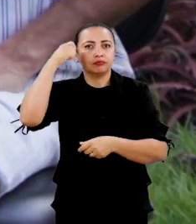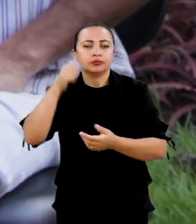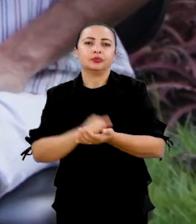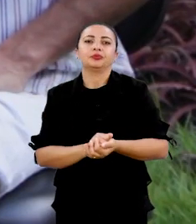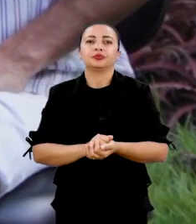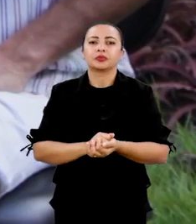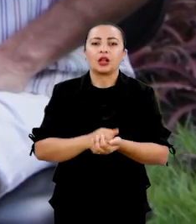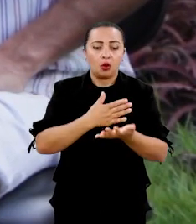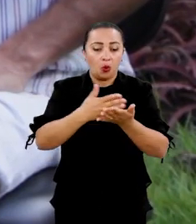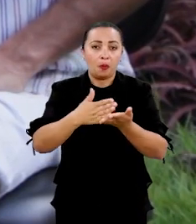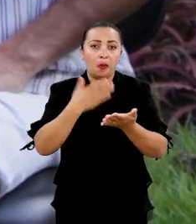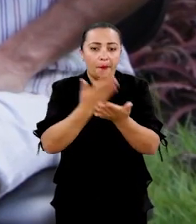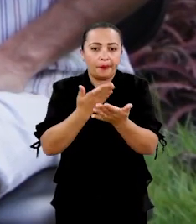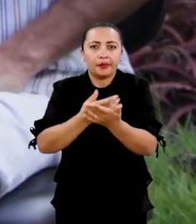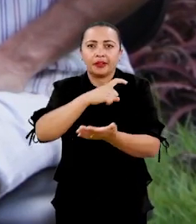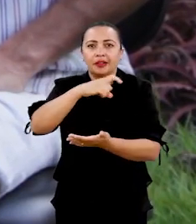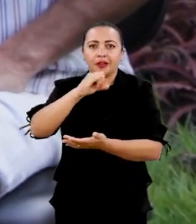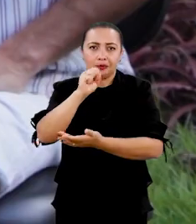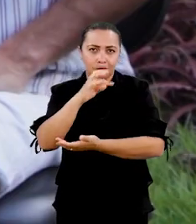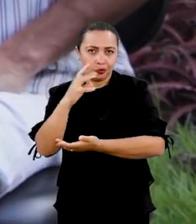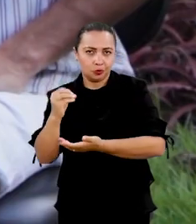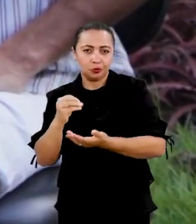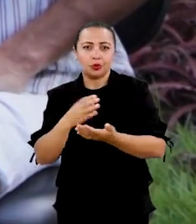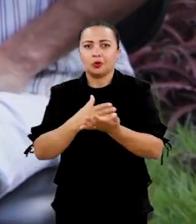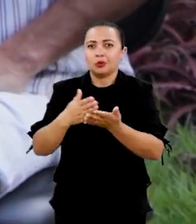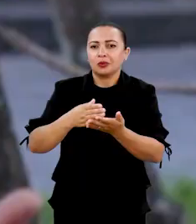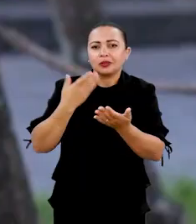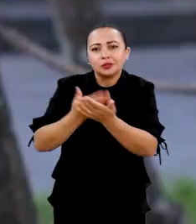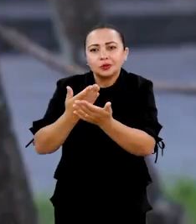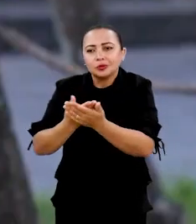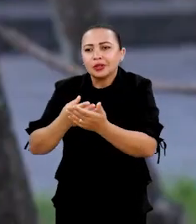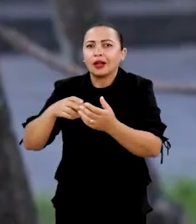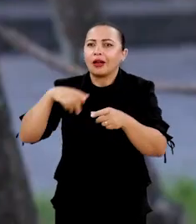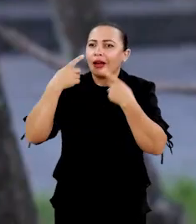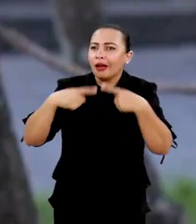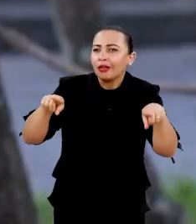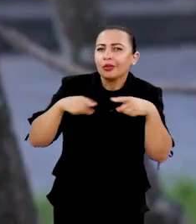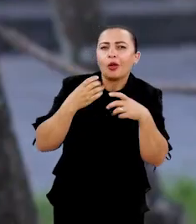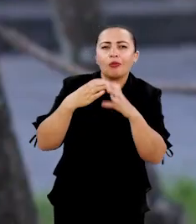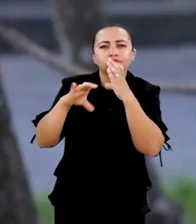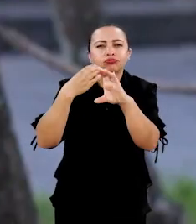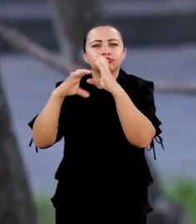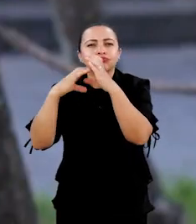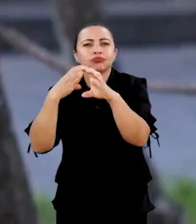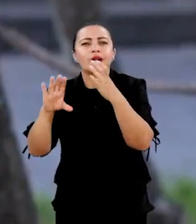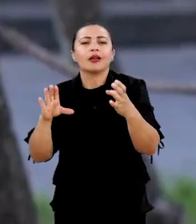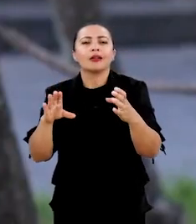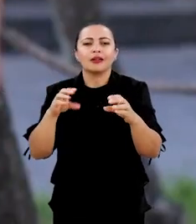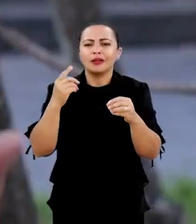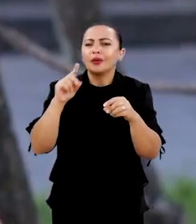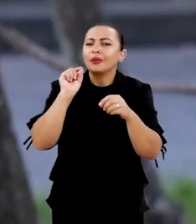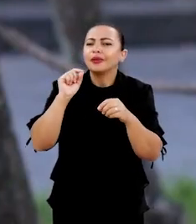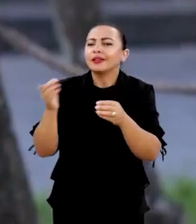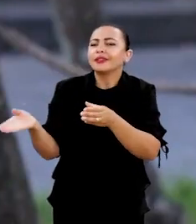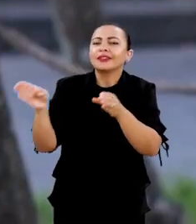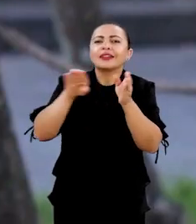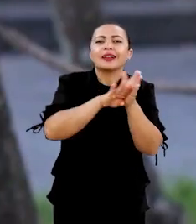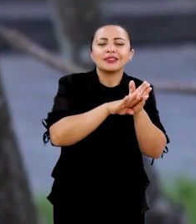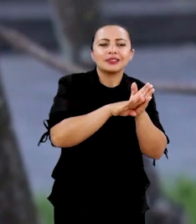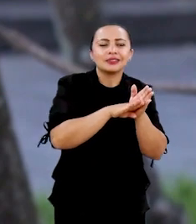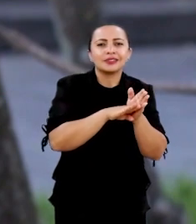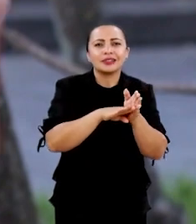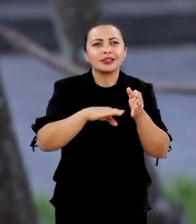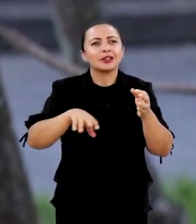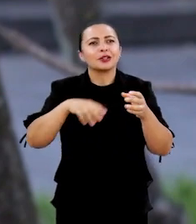A gente começa a estudar Xisto e começa a estudar esse cancioneiro começa a estudar o que ele vem trazendo nesse